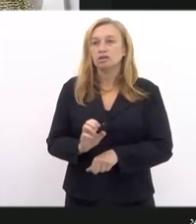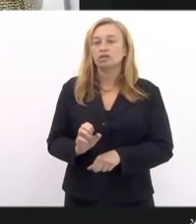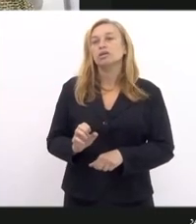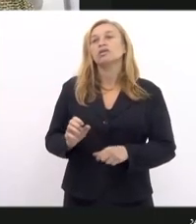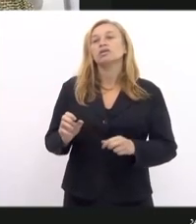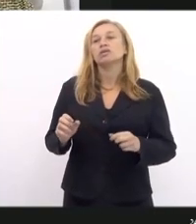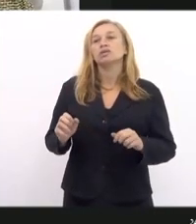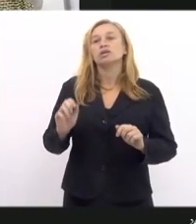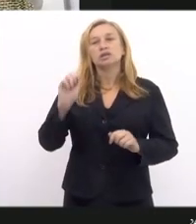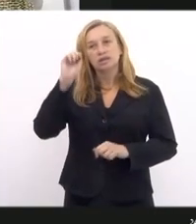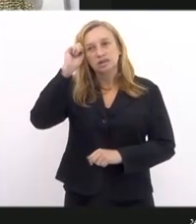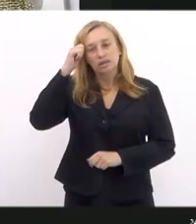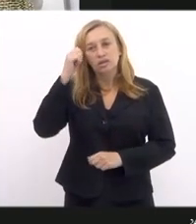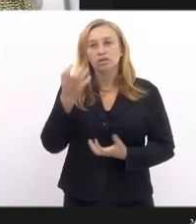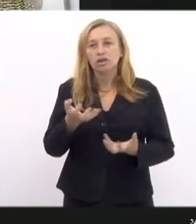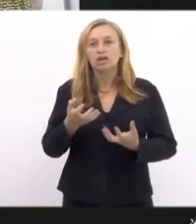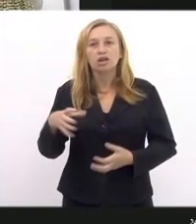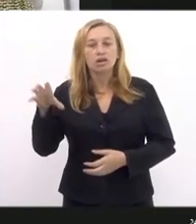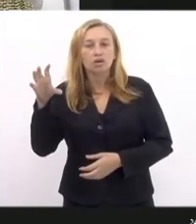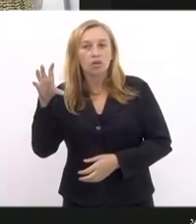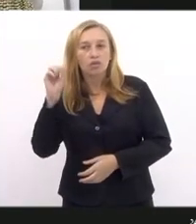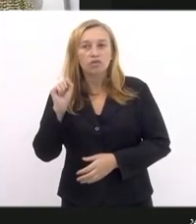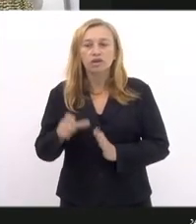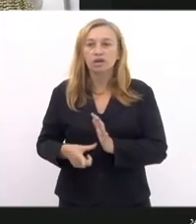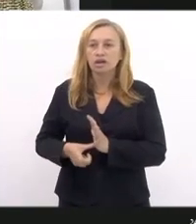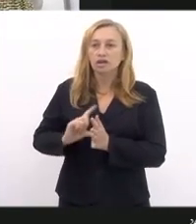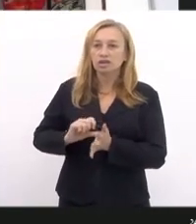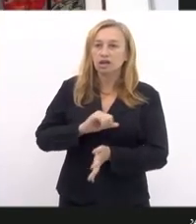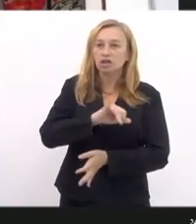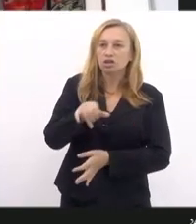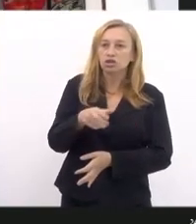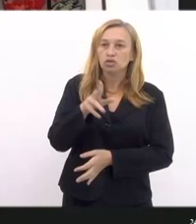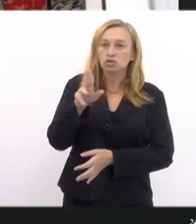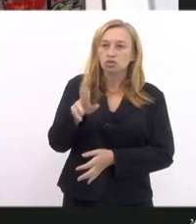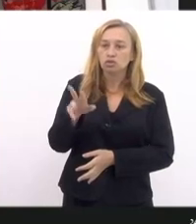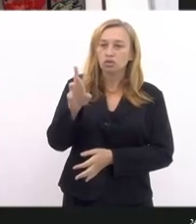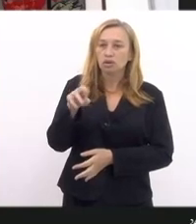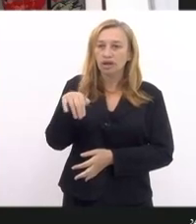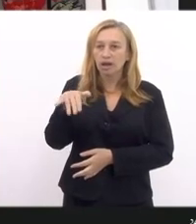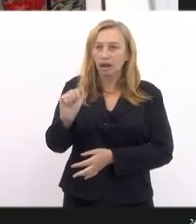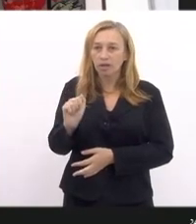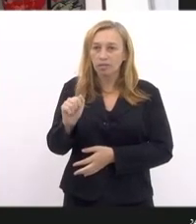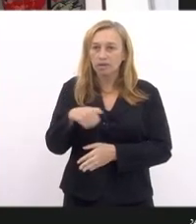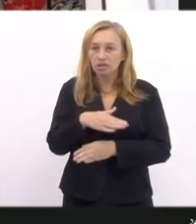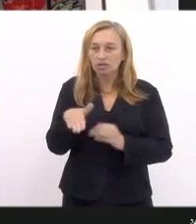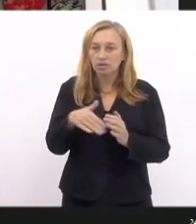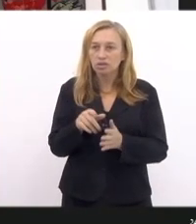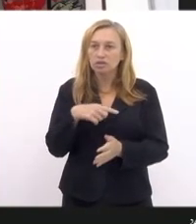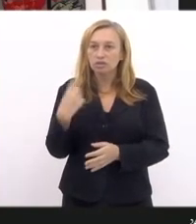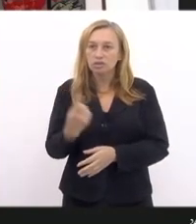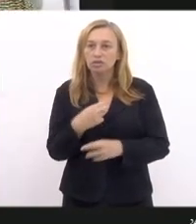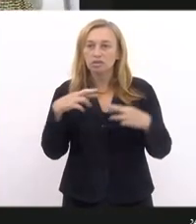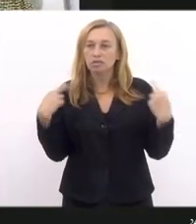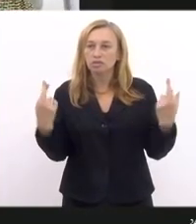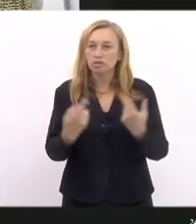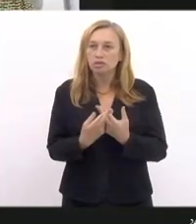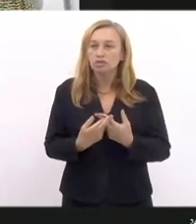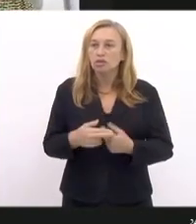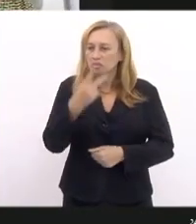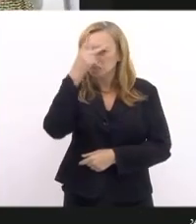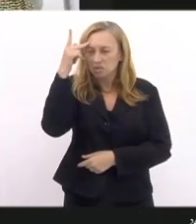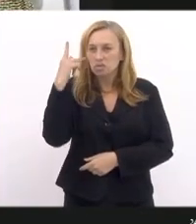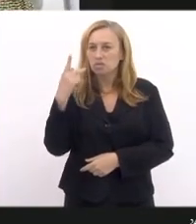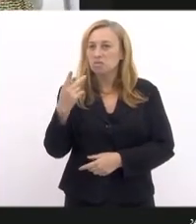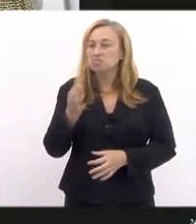queria antes ouvir a Jurema Werneck. Ela está aqui desde o início, está em todas as nossas audiências, uma pessoa